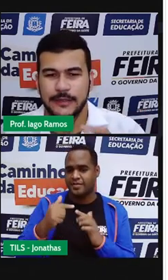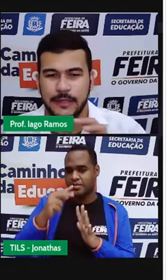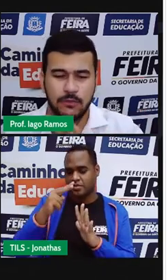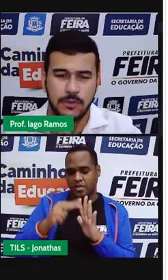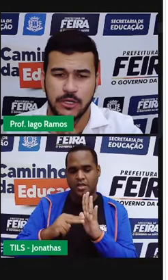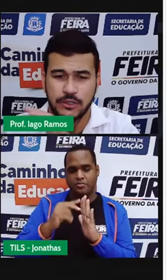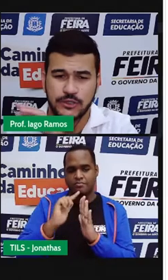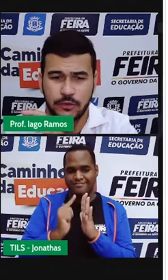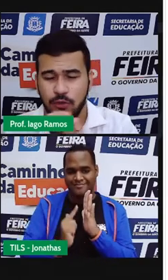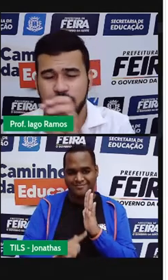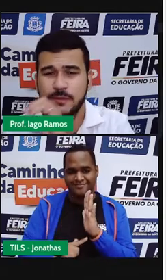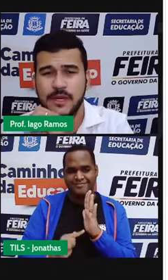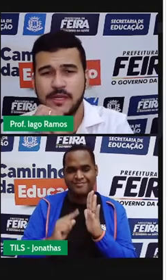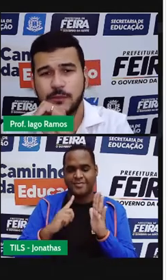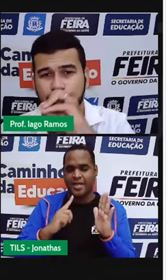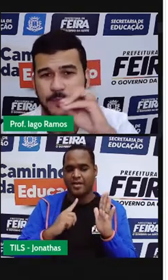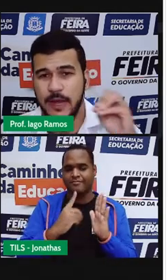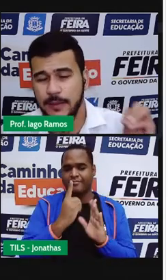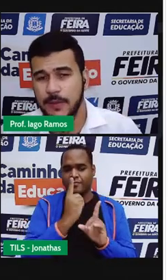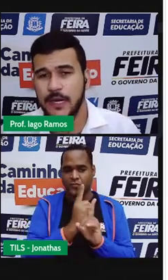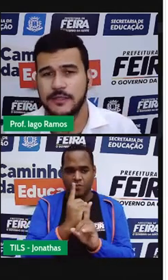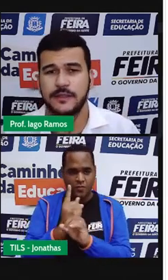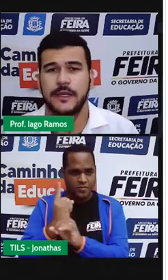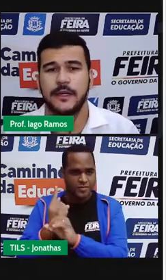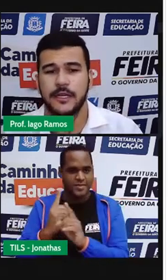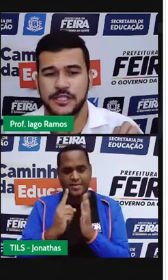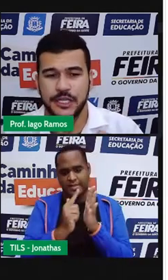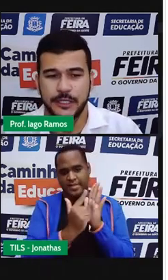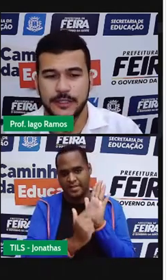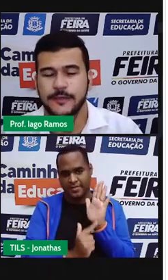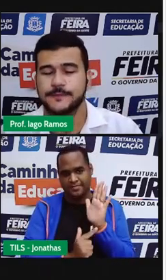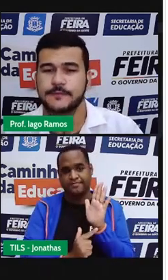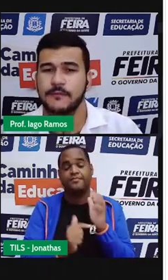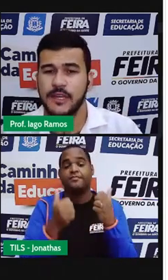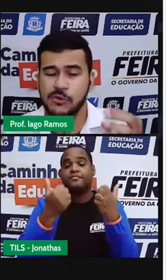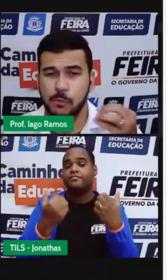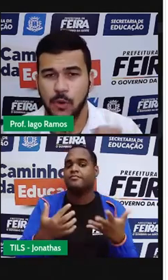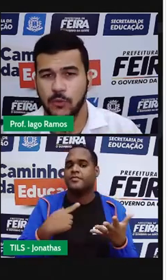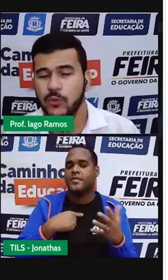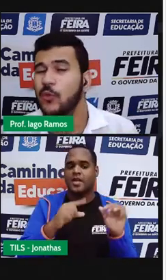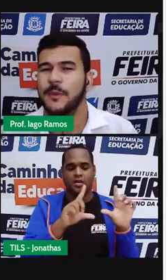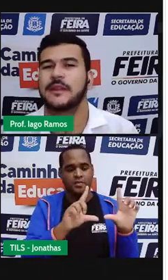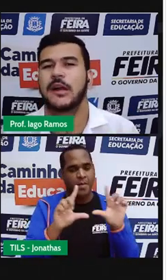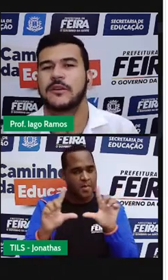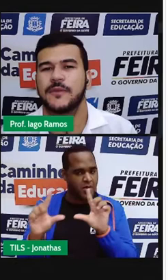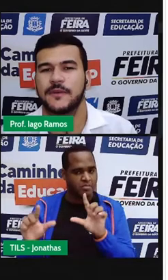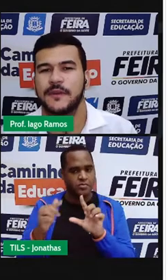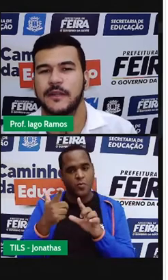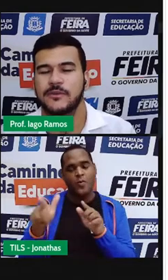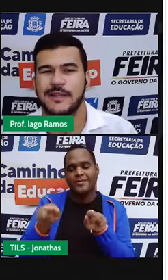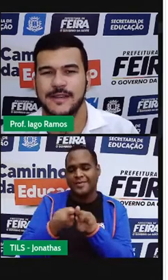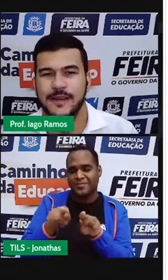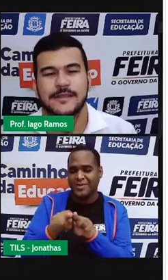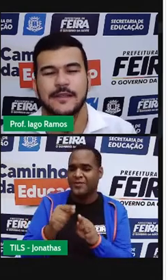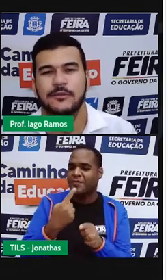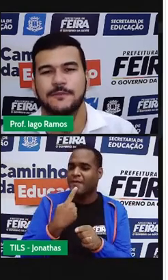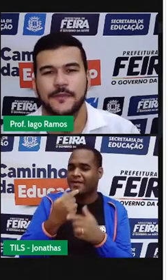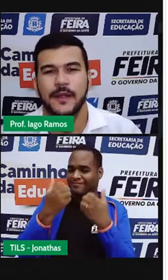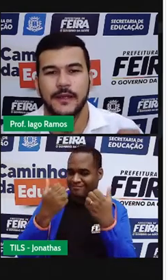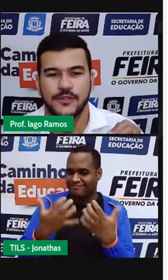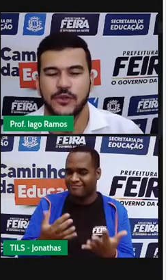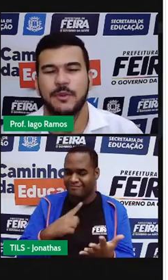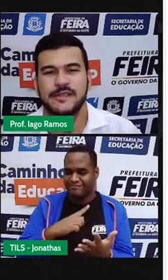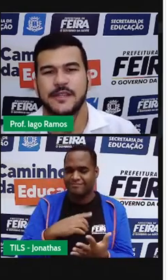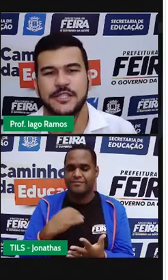Então, só trouxe mesmo a imagem, né? A tirinha e um pouco do comentário que foi feito nessa questão